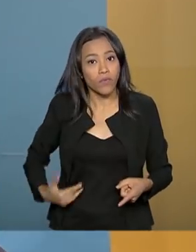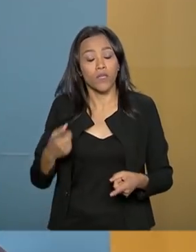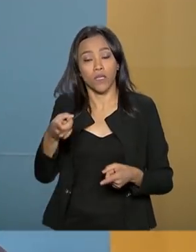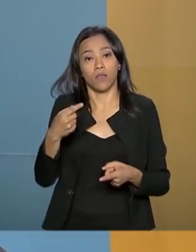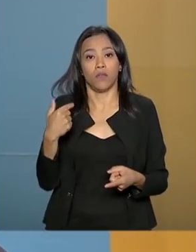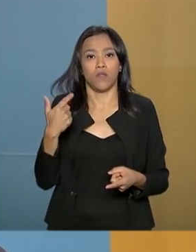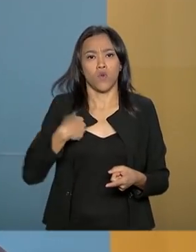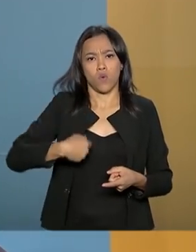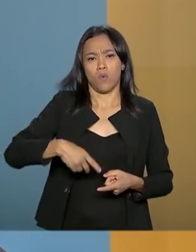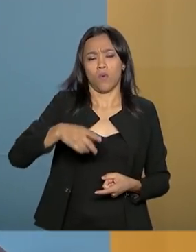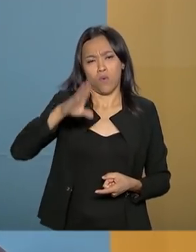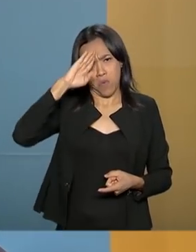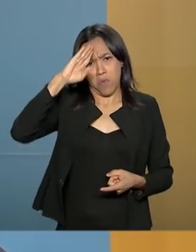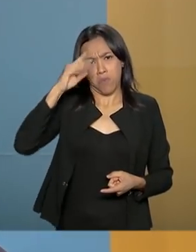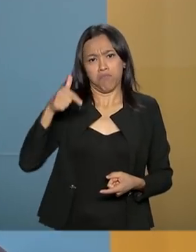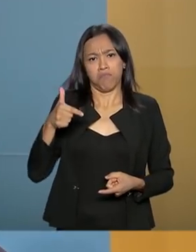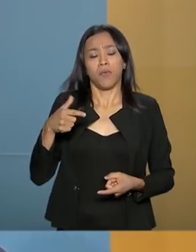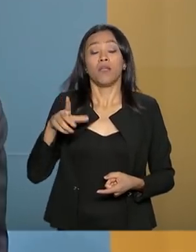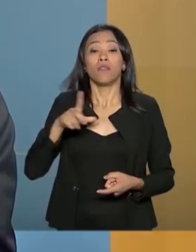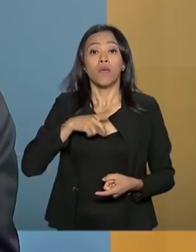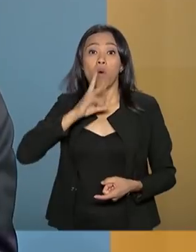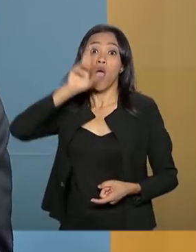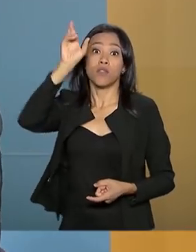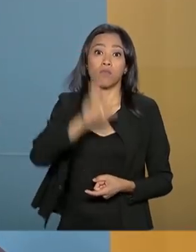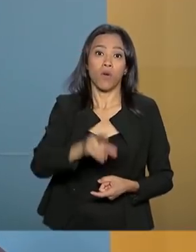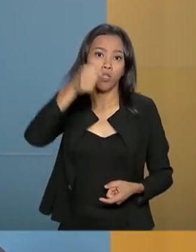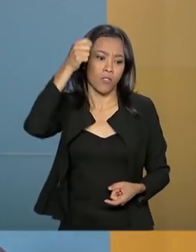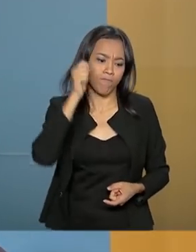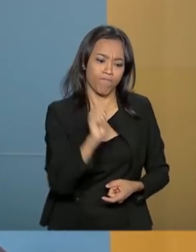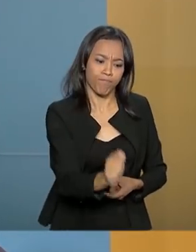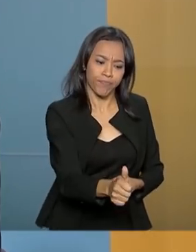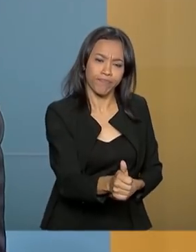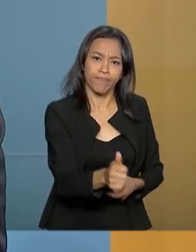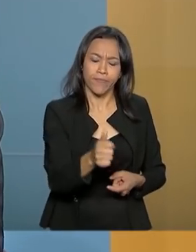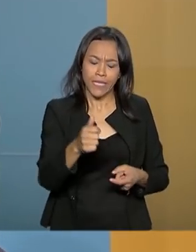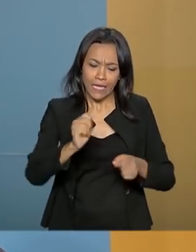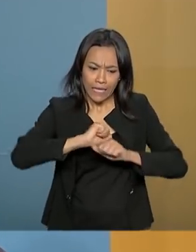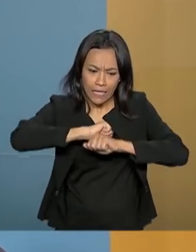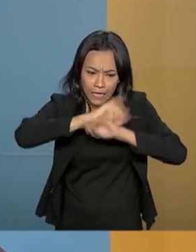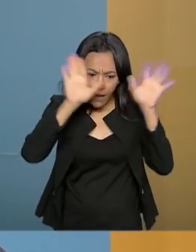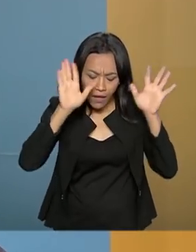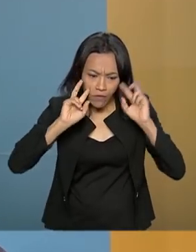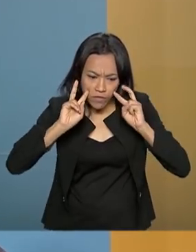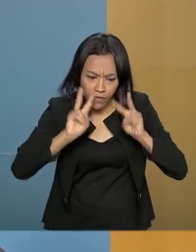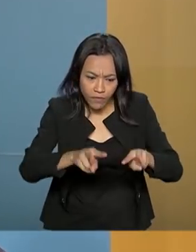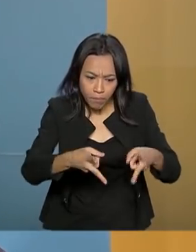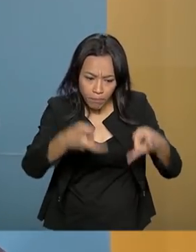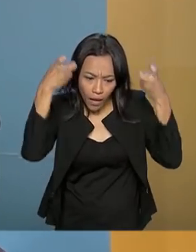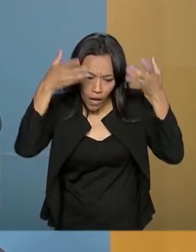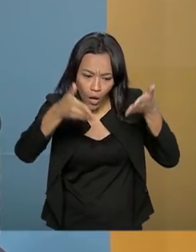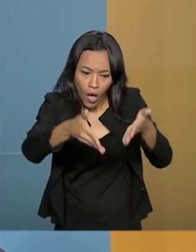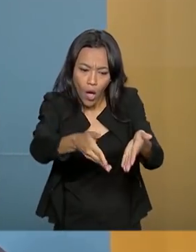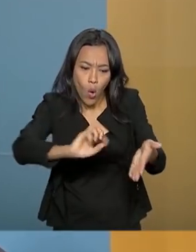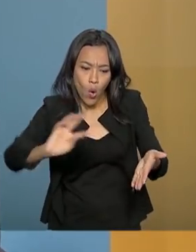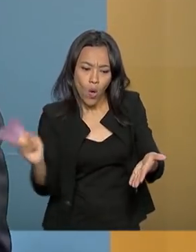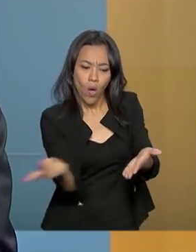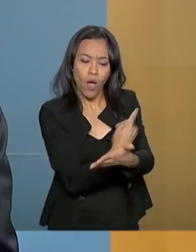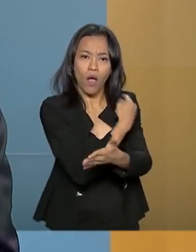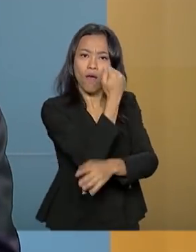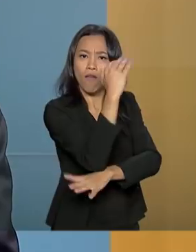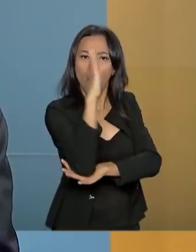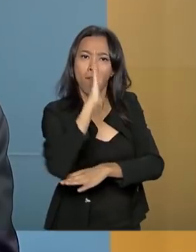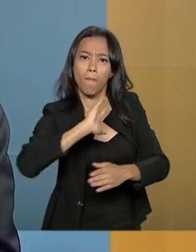resposta imediata, resposta mais contundente, uma resposta mais firme para os casos de